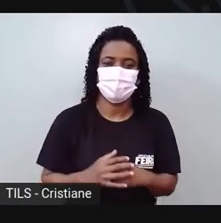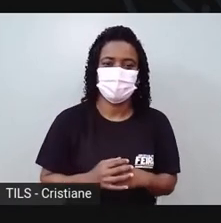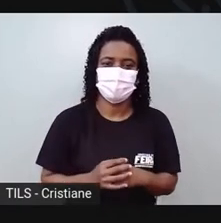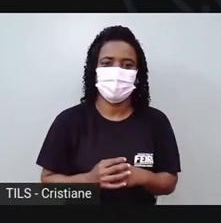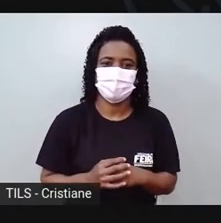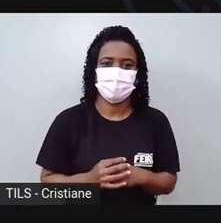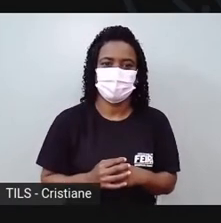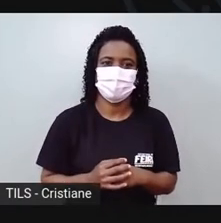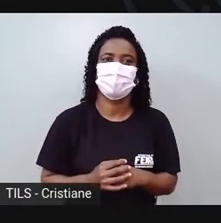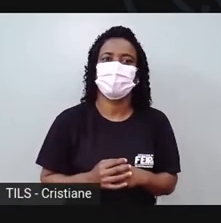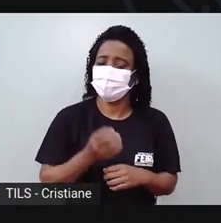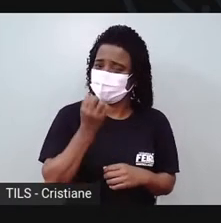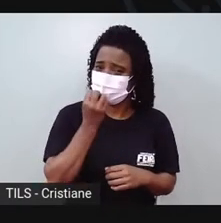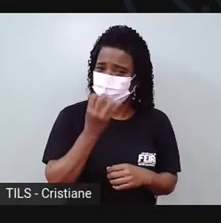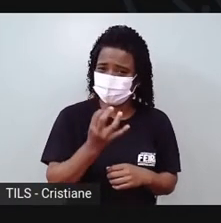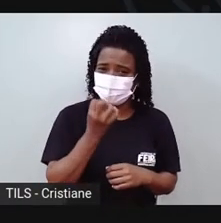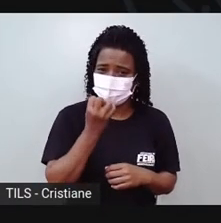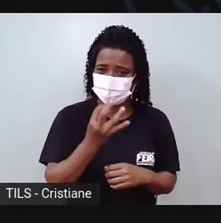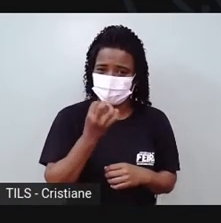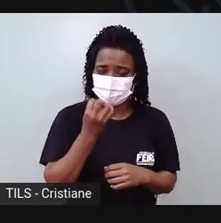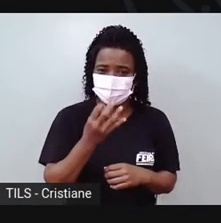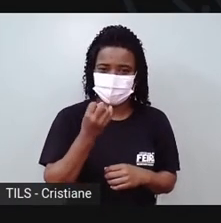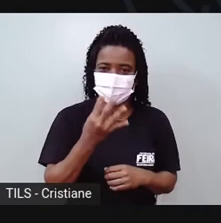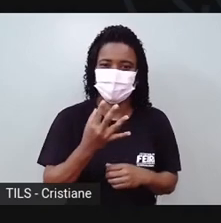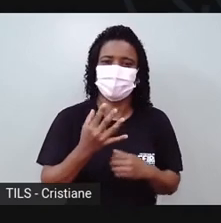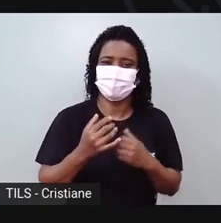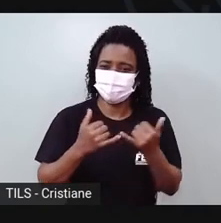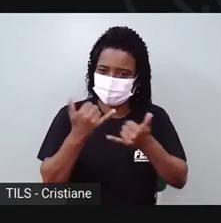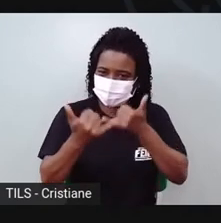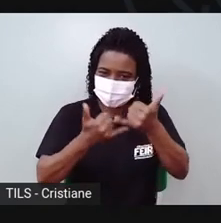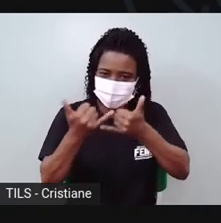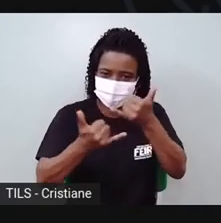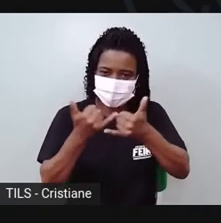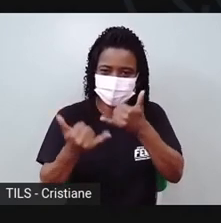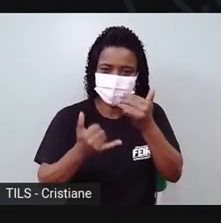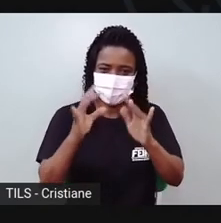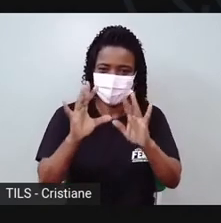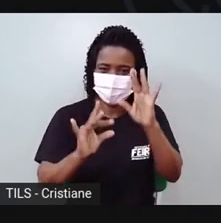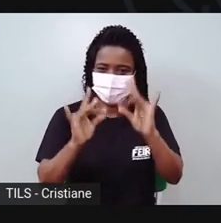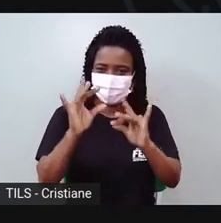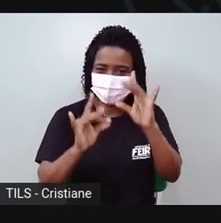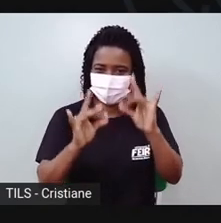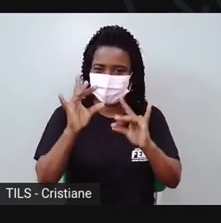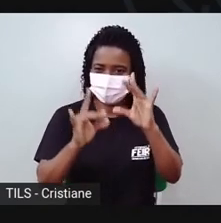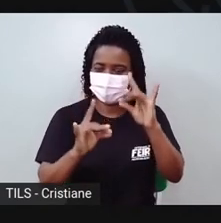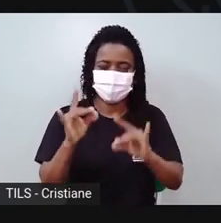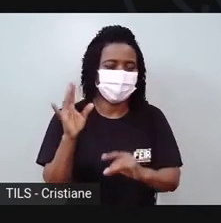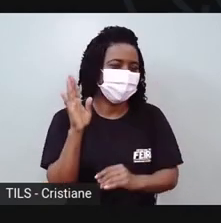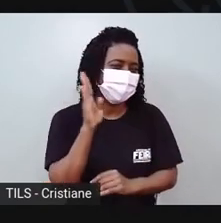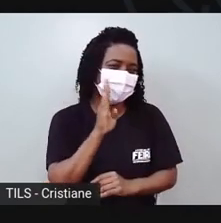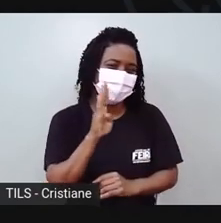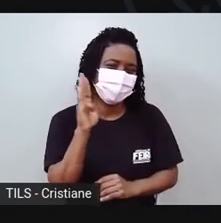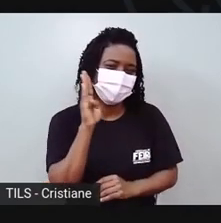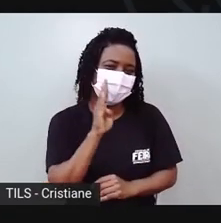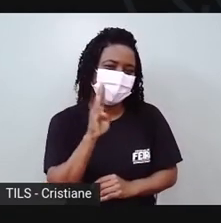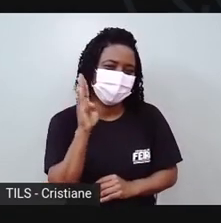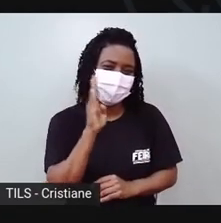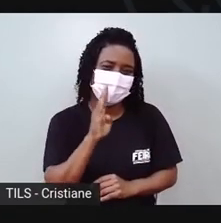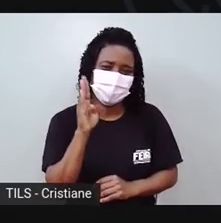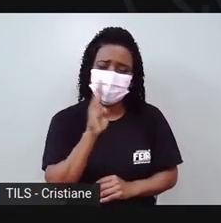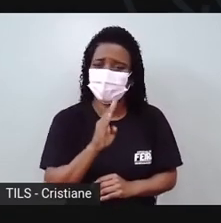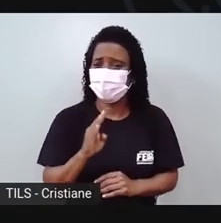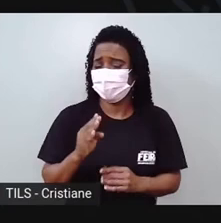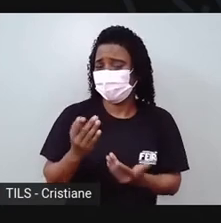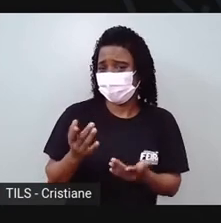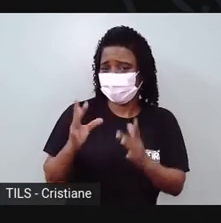É gostoso brincar com argila, não é? é bom demais. E o banco custa baratinho.